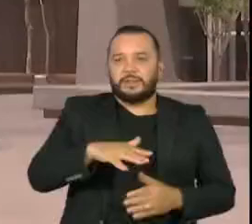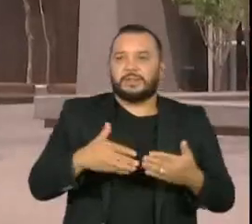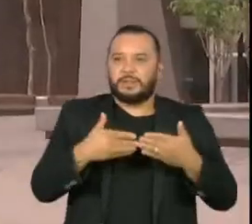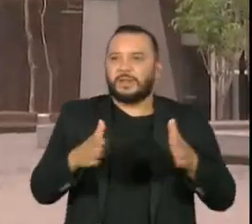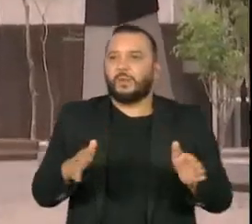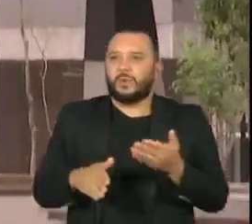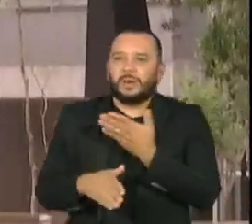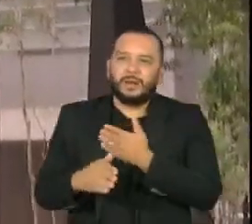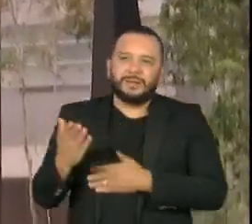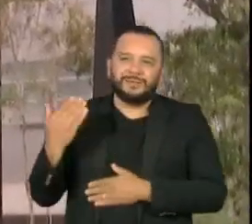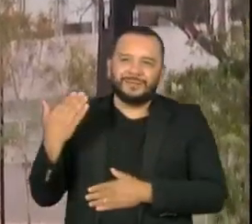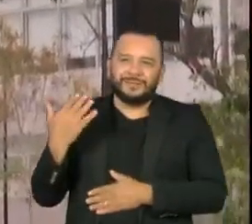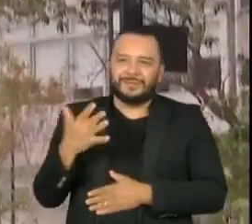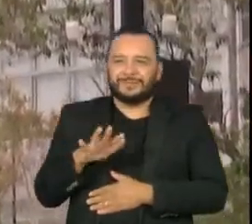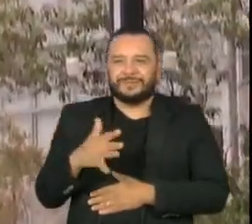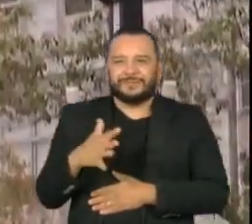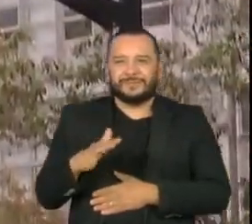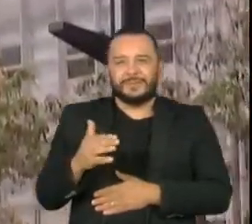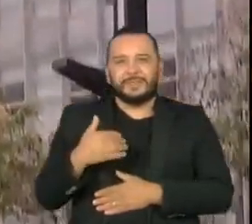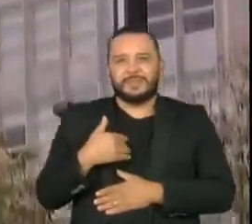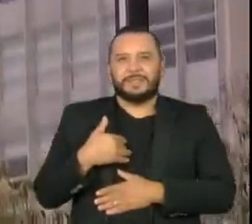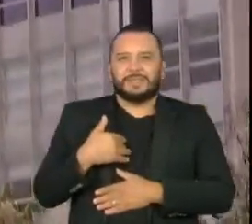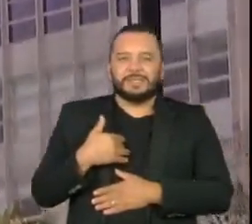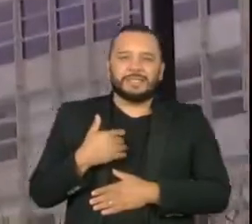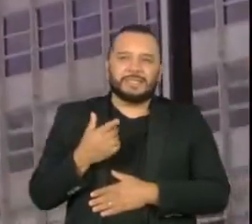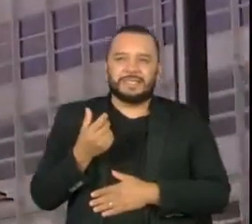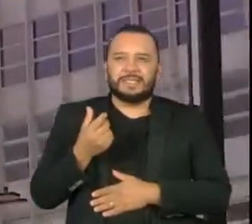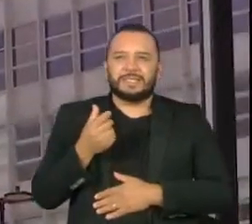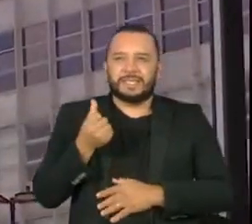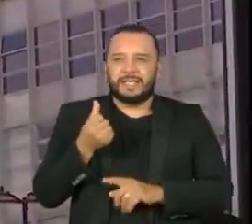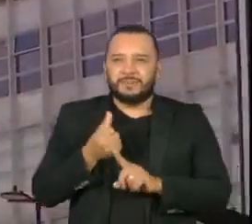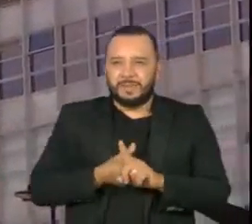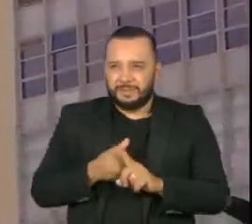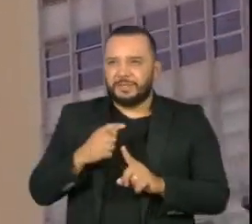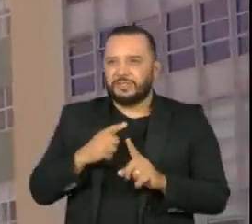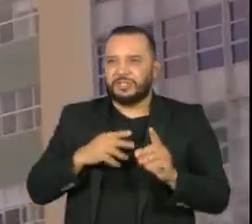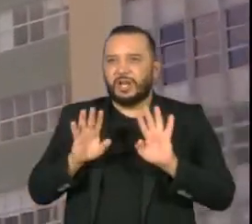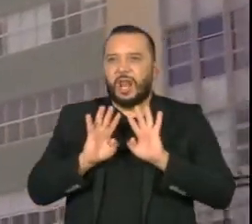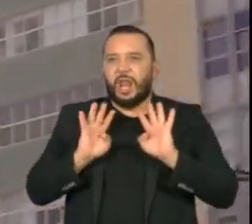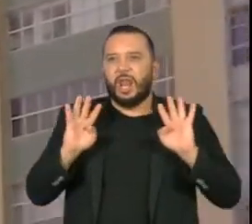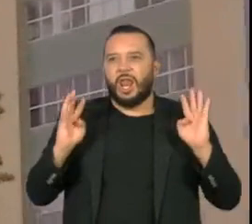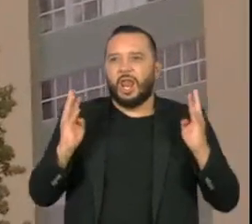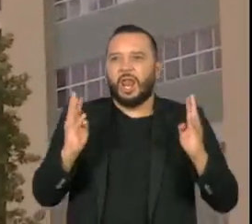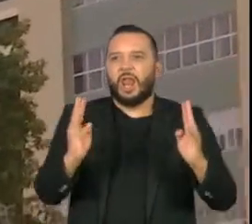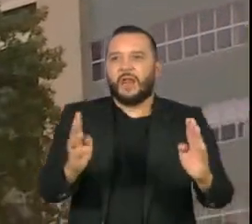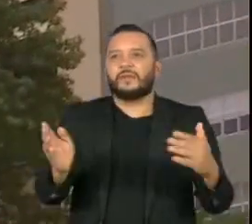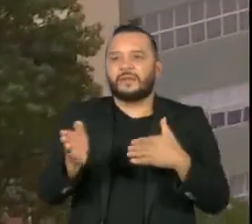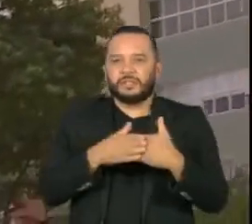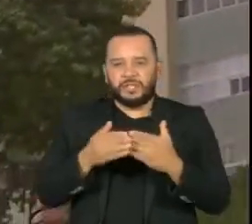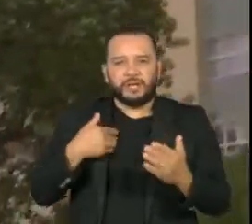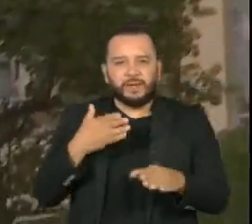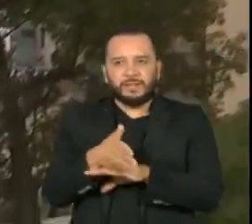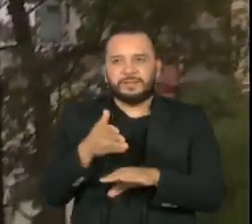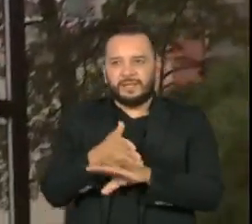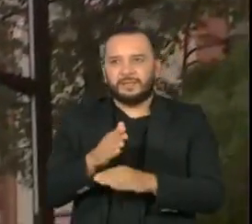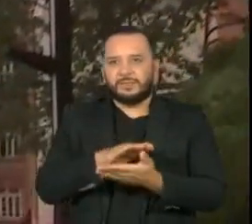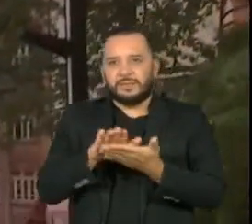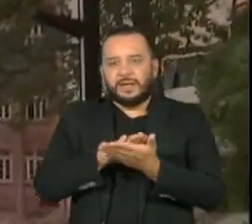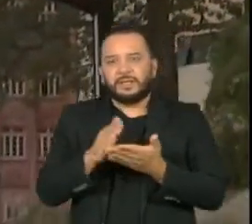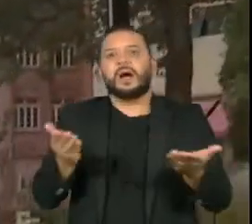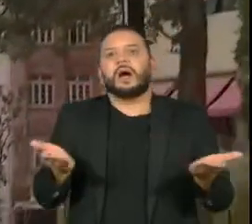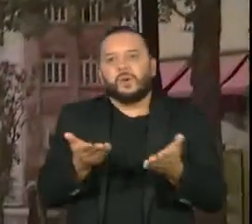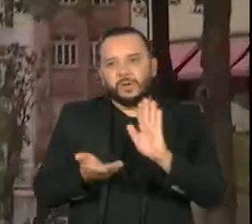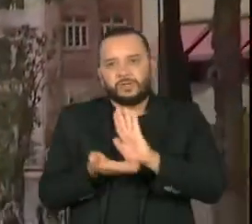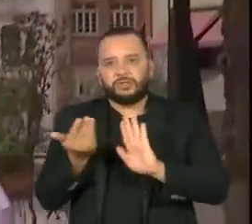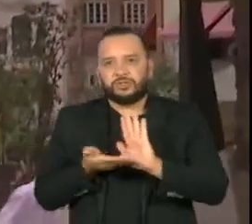há cerca de um a seis meses, mas tinha grades ao redor, então a população não tinha acesso. O que acontece agora? Essas grades